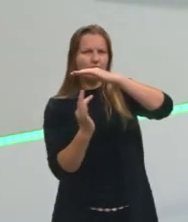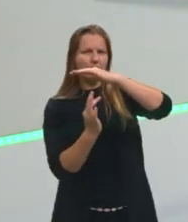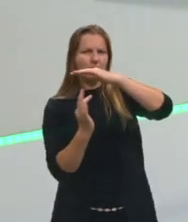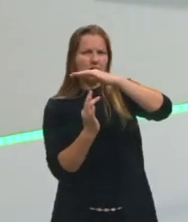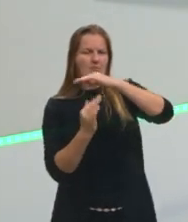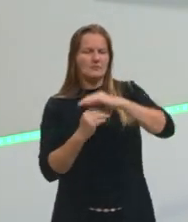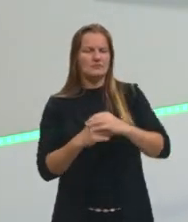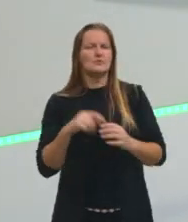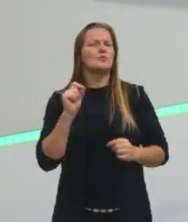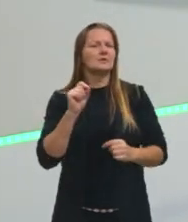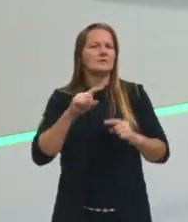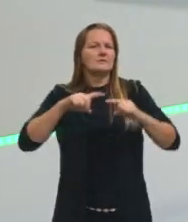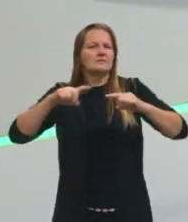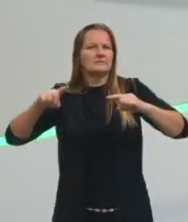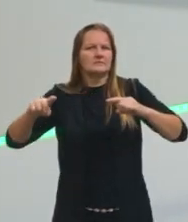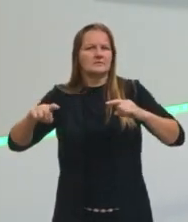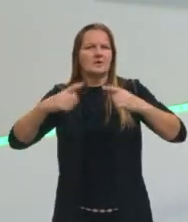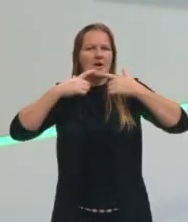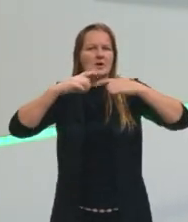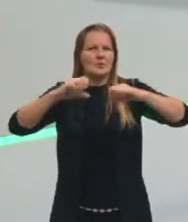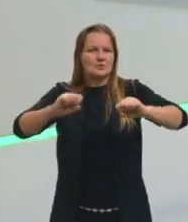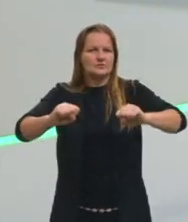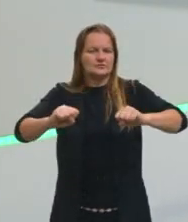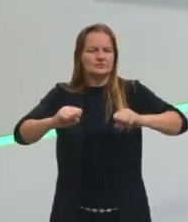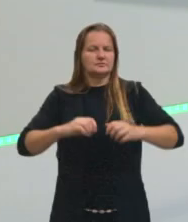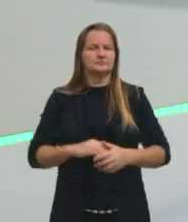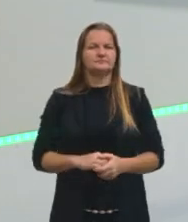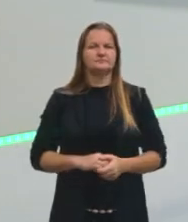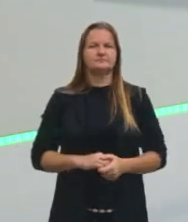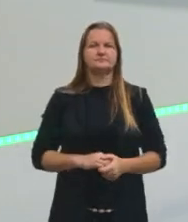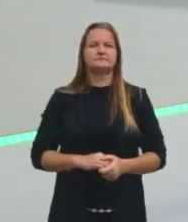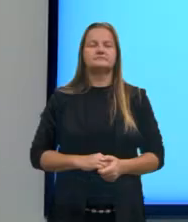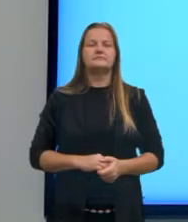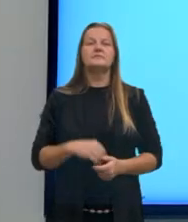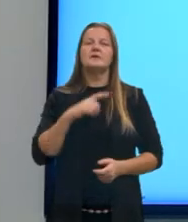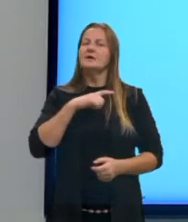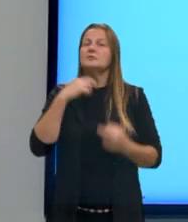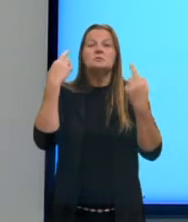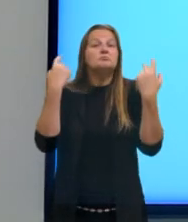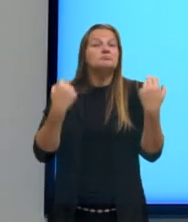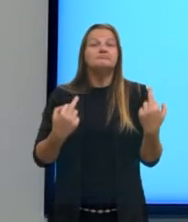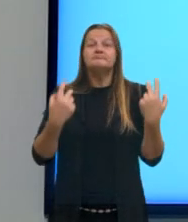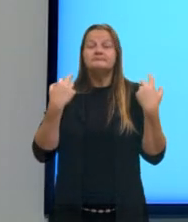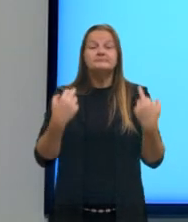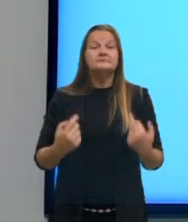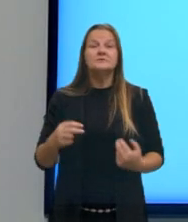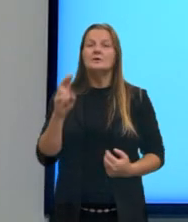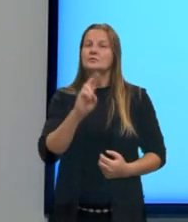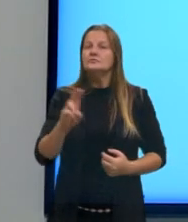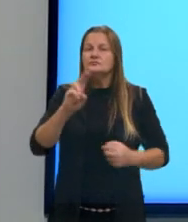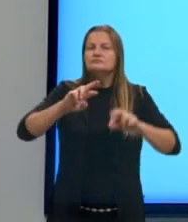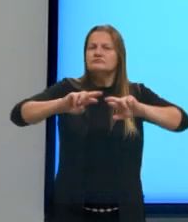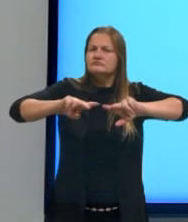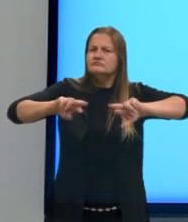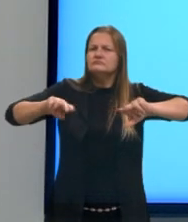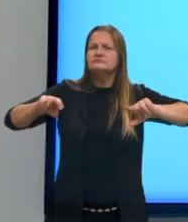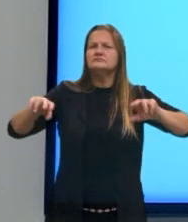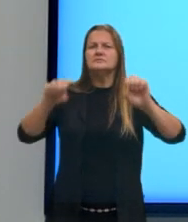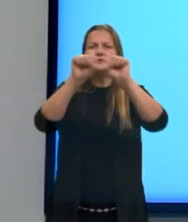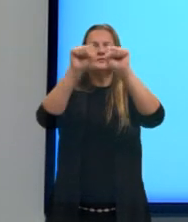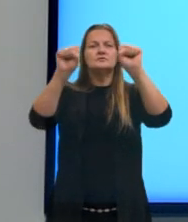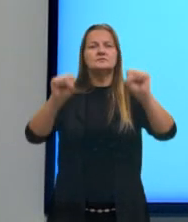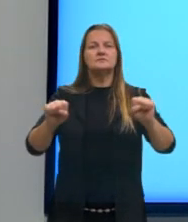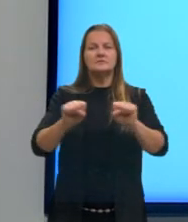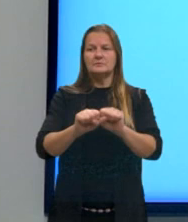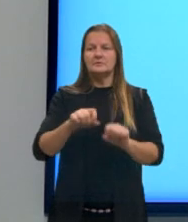linguística para vocês. A variação linguística é um fenômeno natural que ocorre pela diversificação dos sistemas de uma